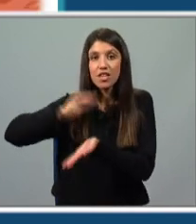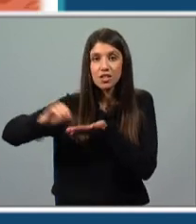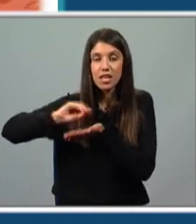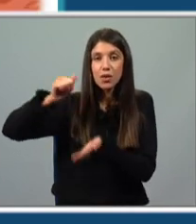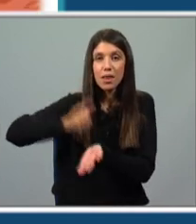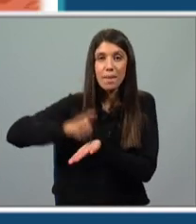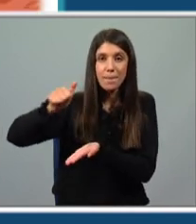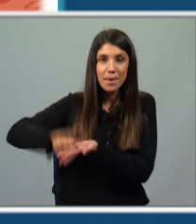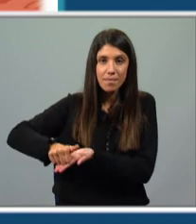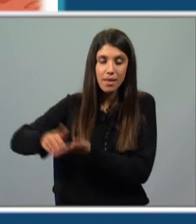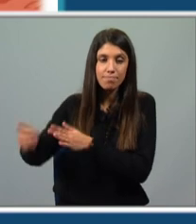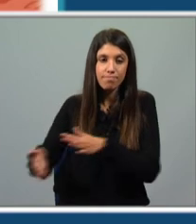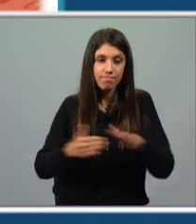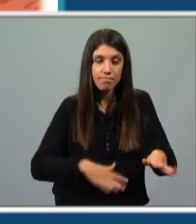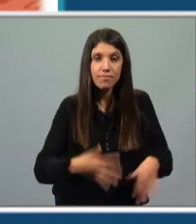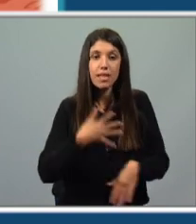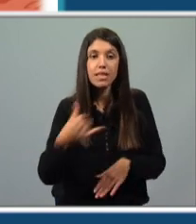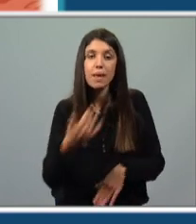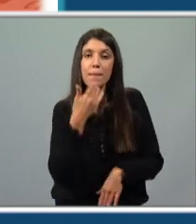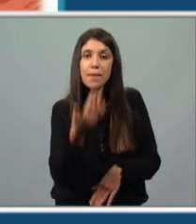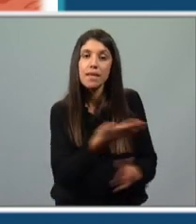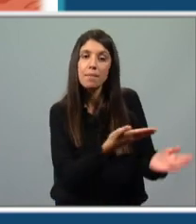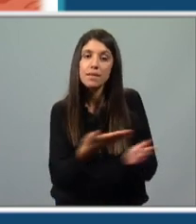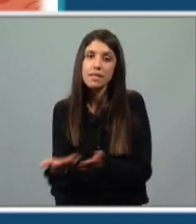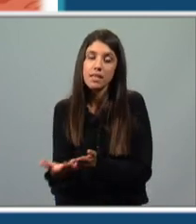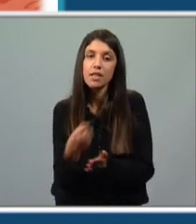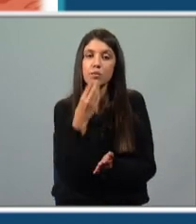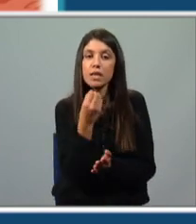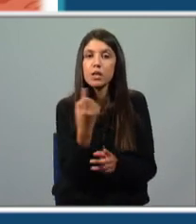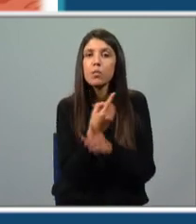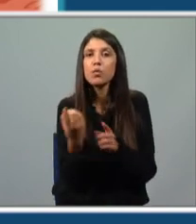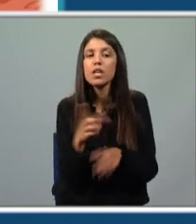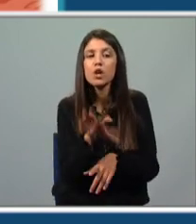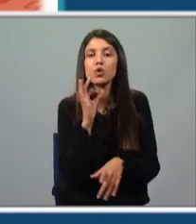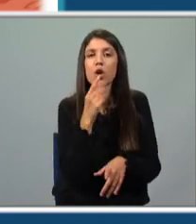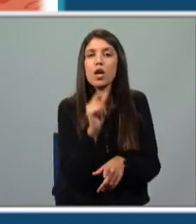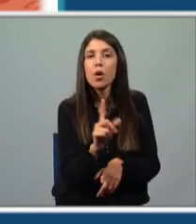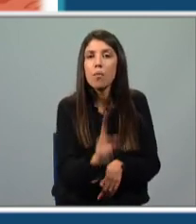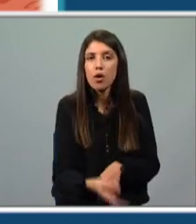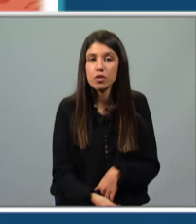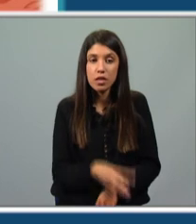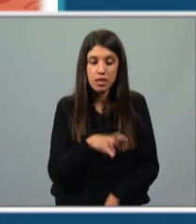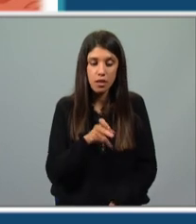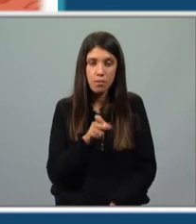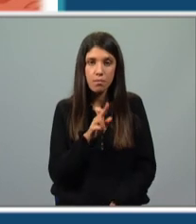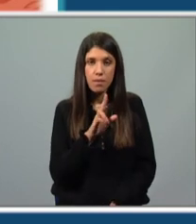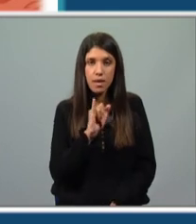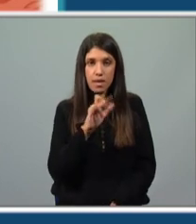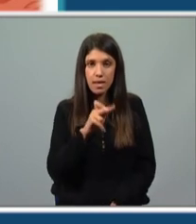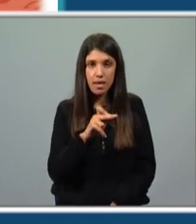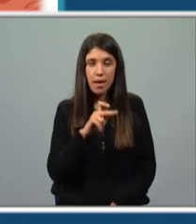eu peço-te que apresentes uma explicação possível para a escolha destes nomes. Porquê que tu achas que Maria Alberta Meneiros